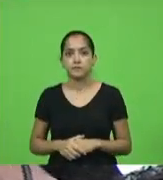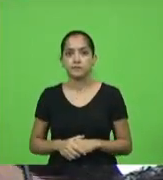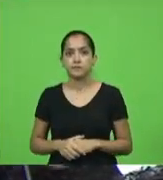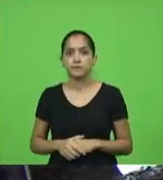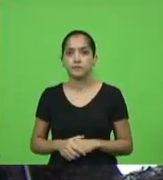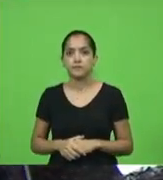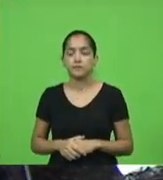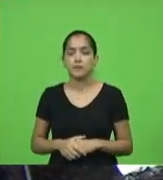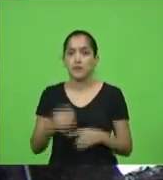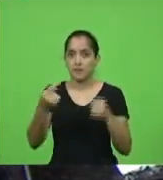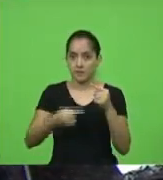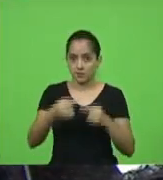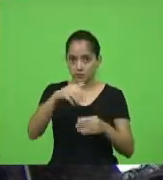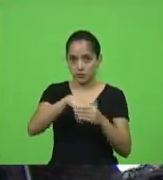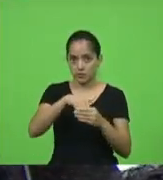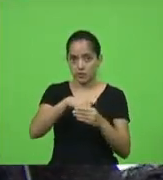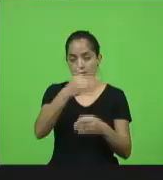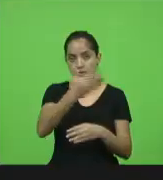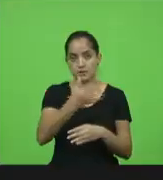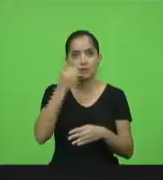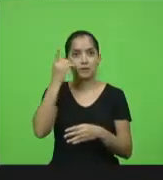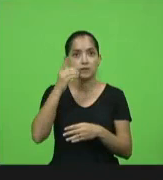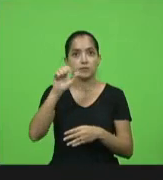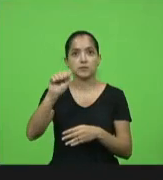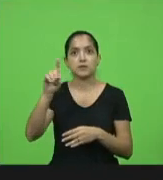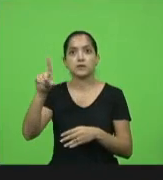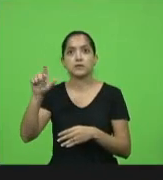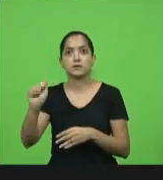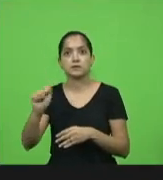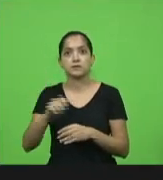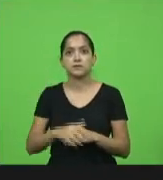para discutir a matéria com a palavra deputada Ada De Luca